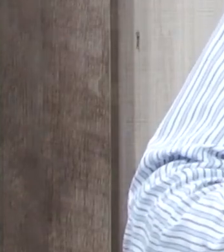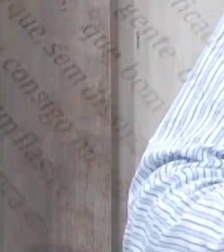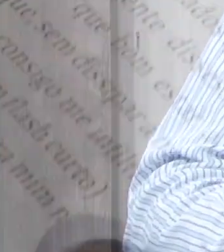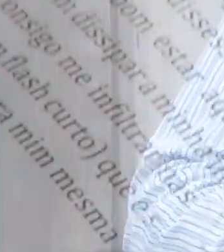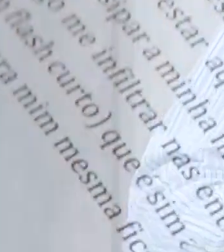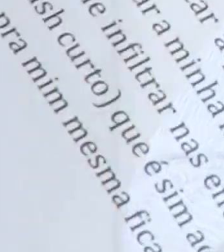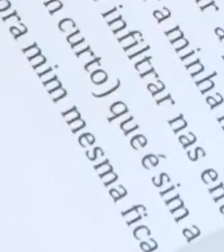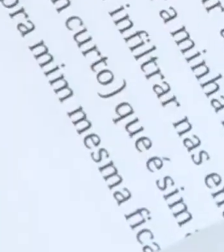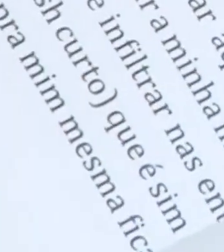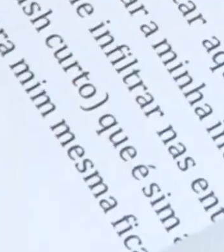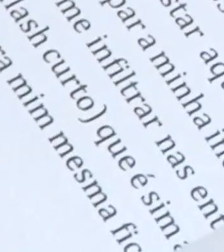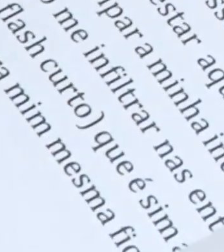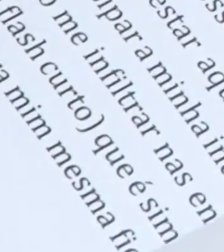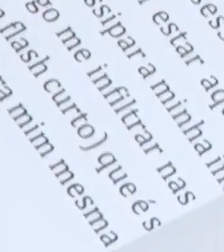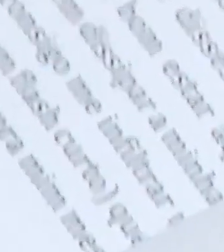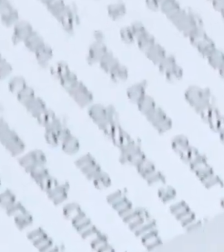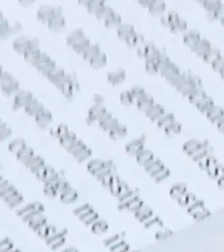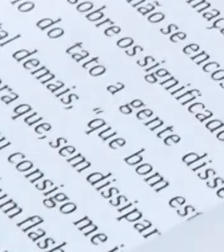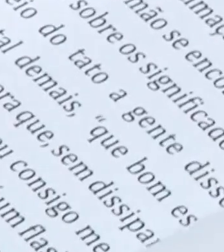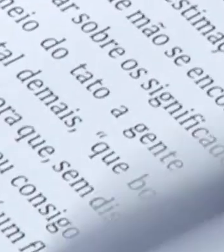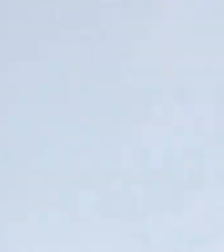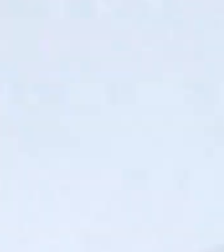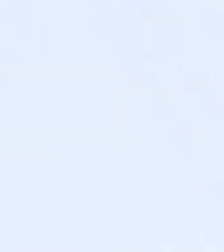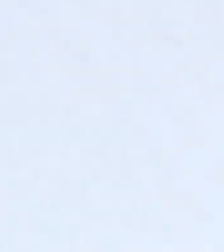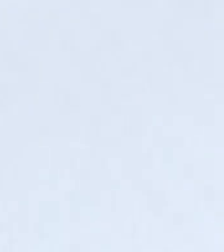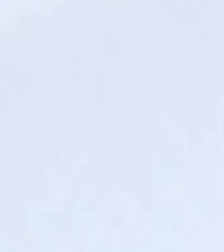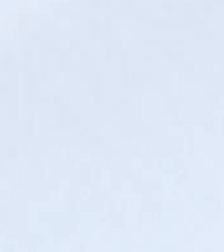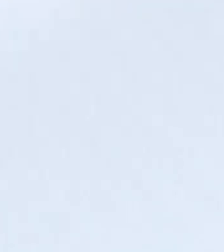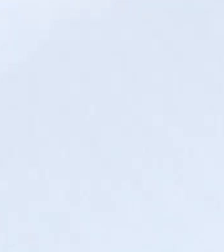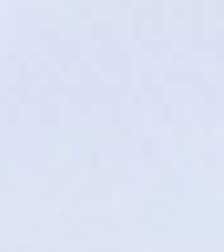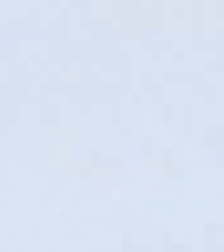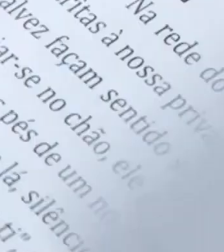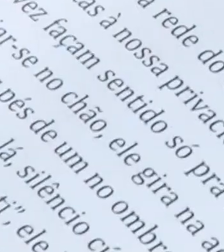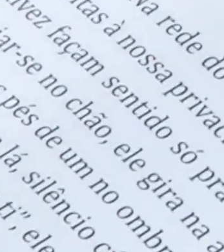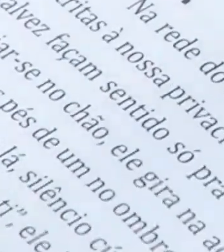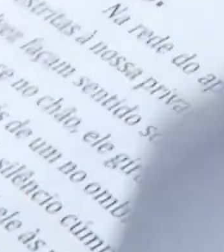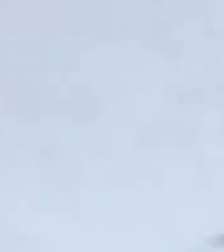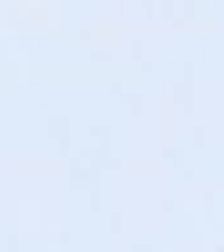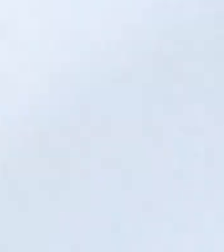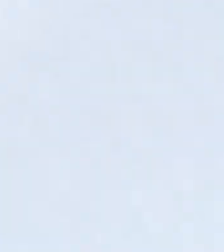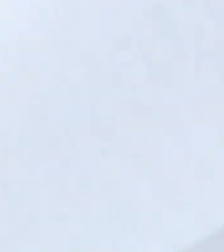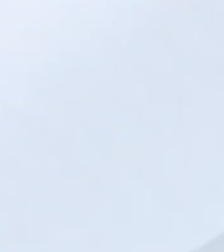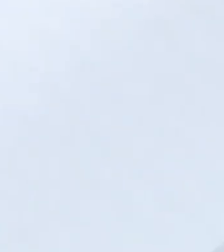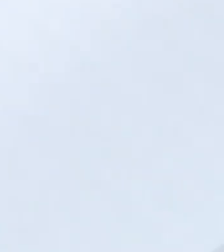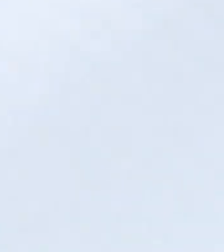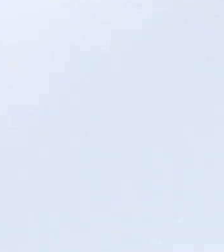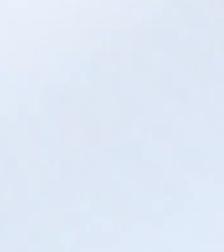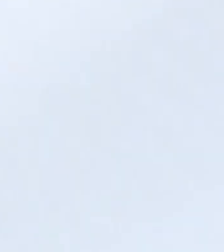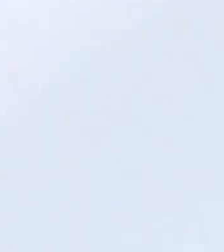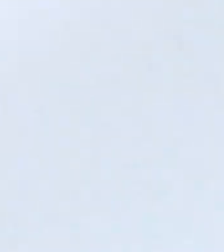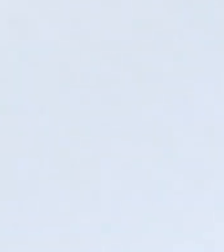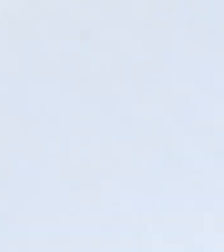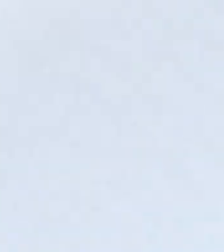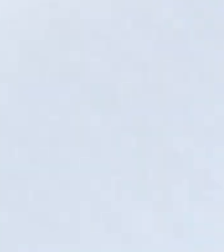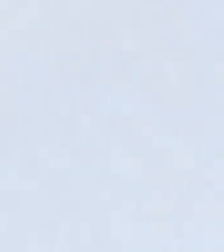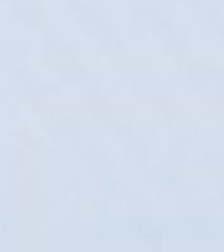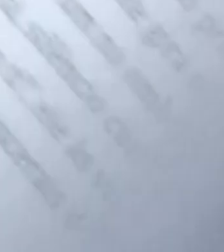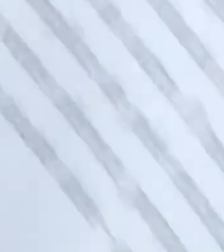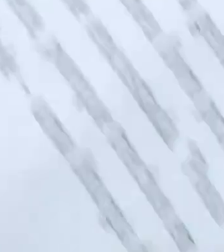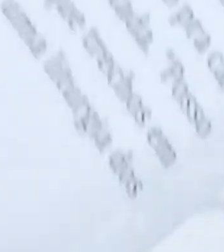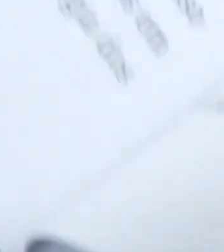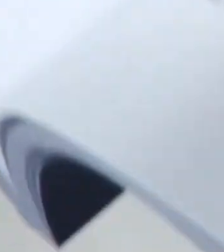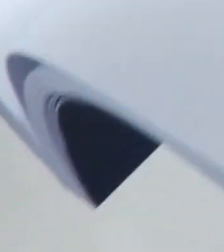faz uma delimitação por letras, né? E ele vai da letra A, A, L.